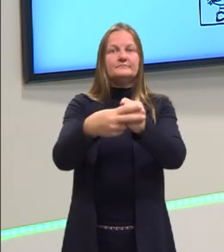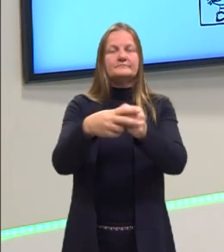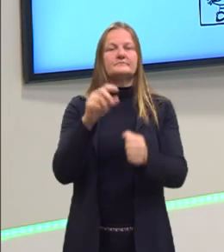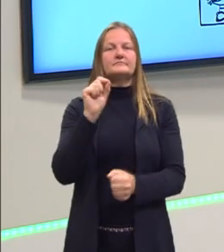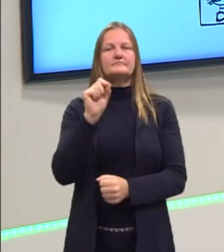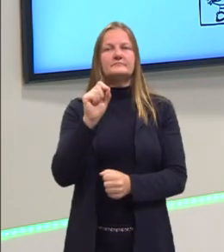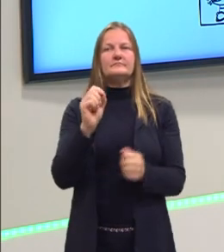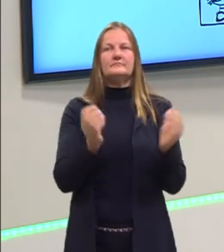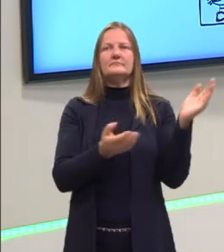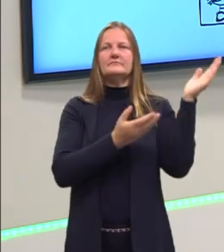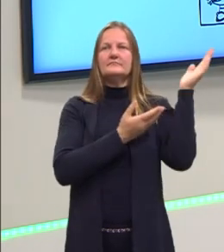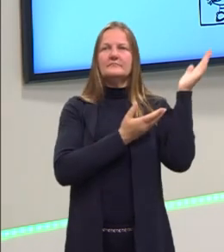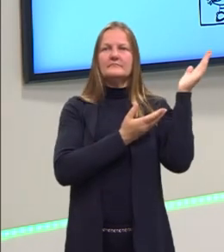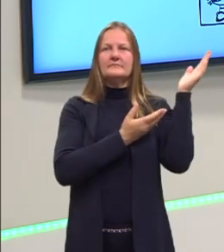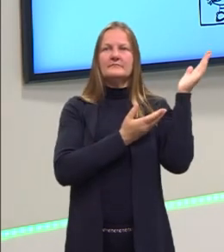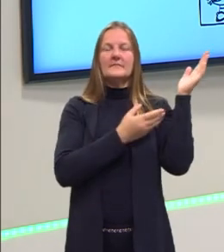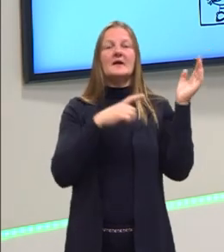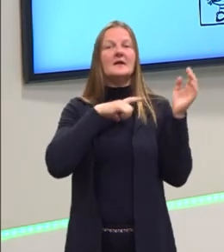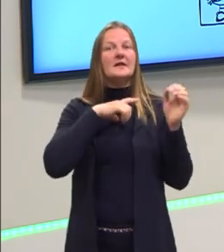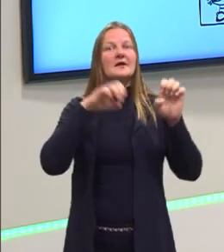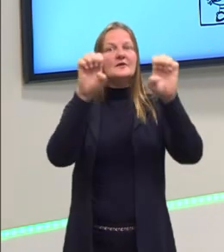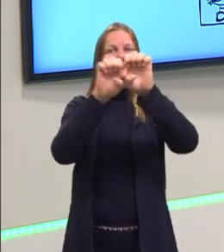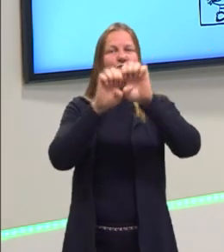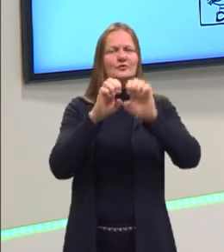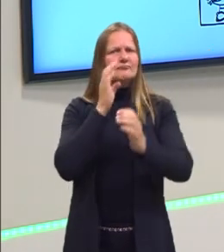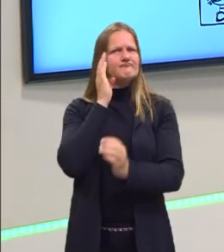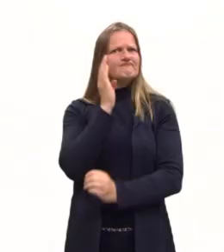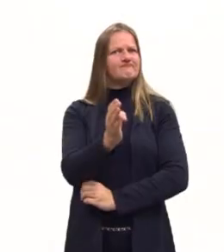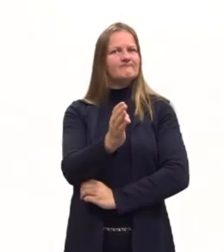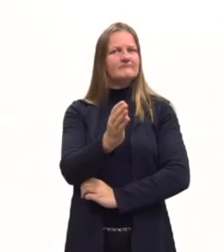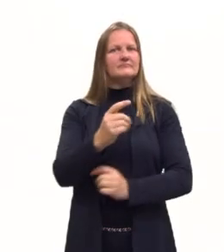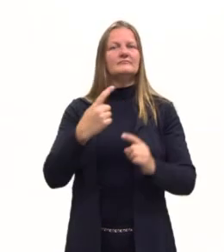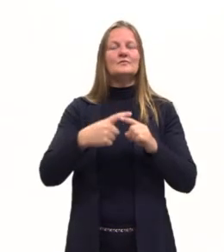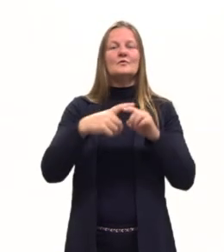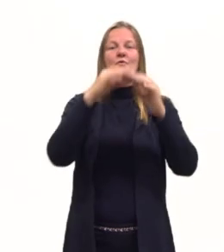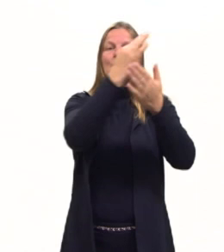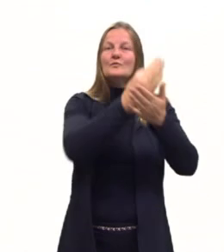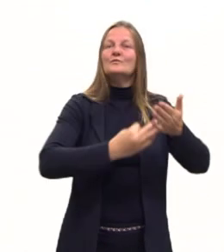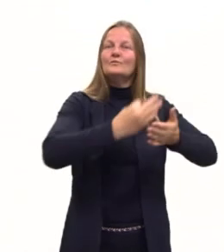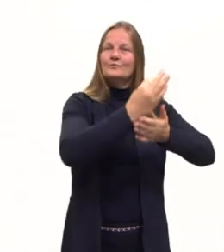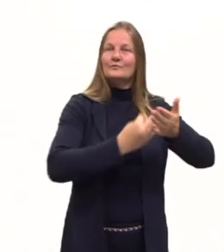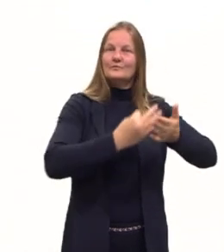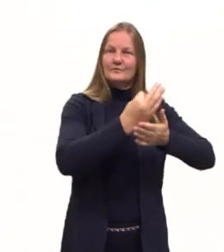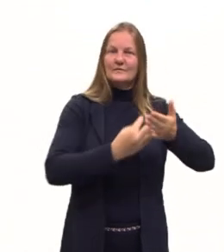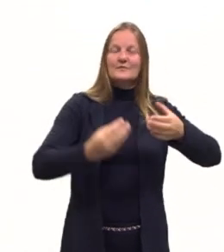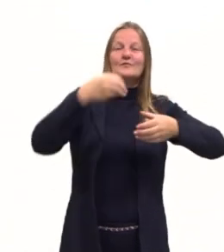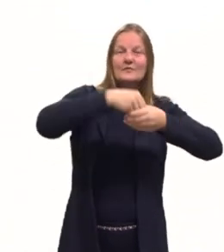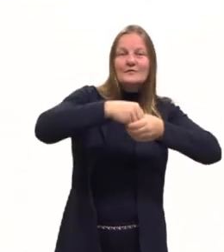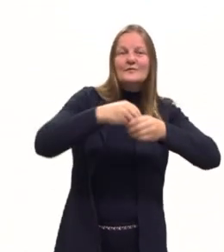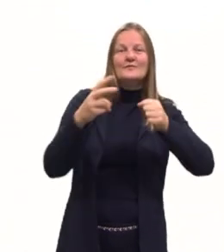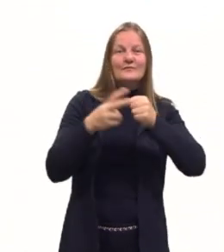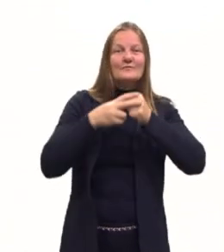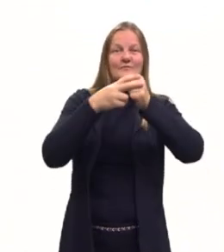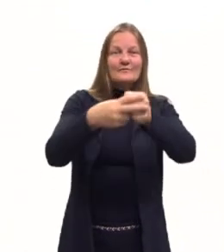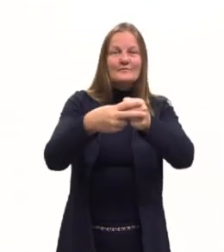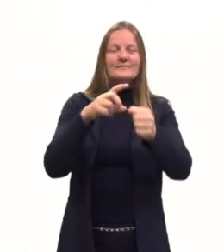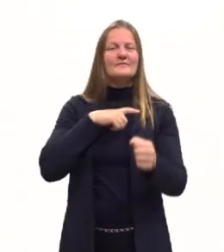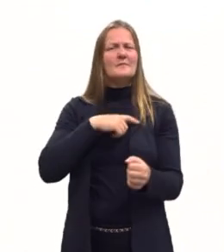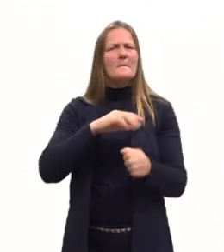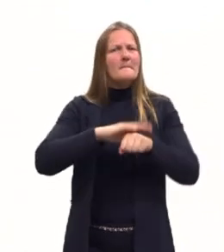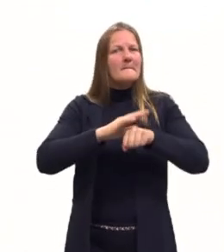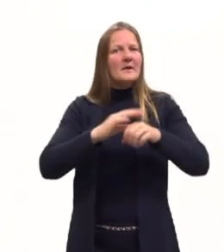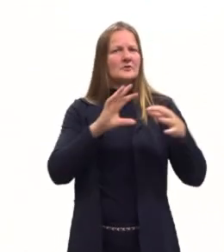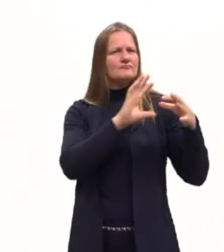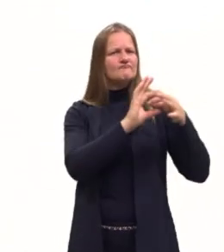A voz ativa, ela tem uma estrutura mais direta. O texto dentro da voz ativa, ele é mais